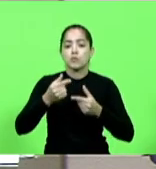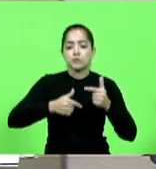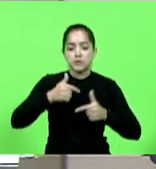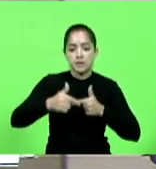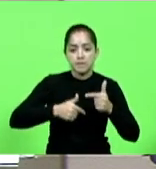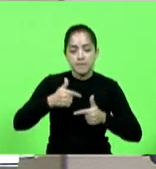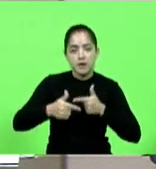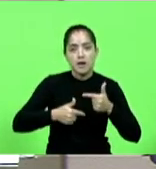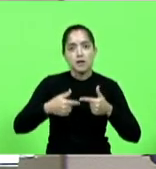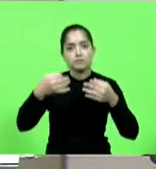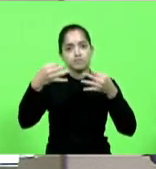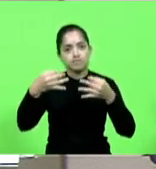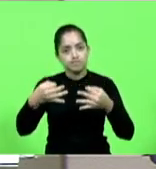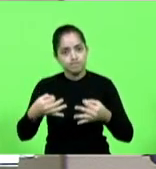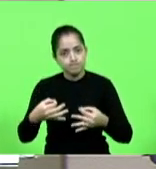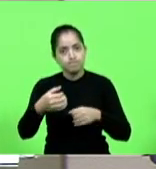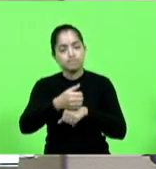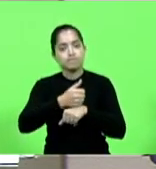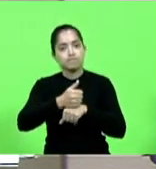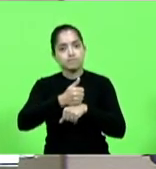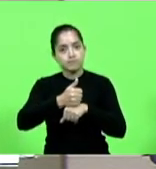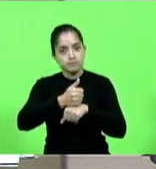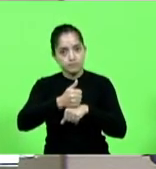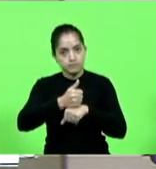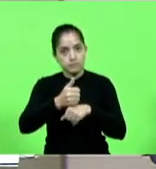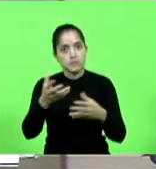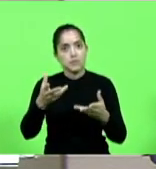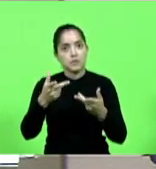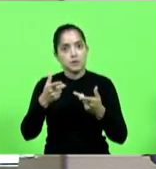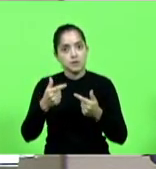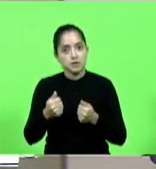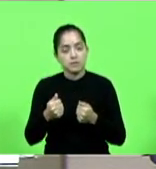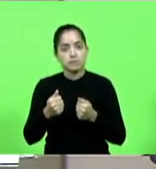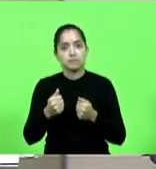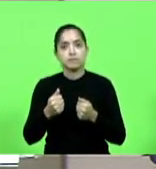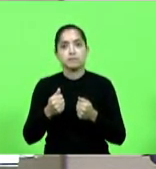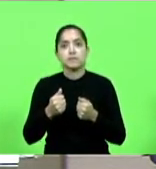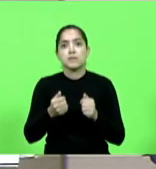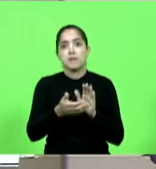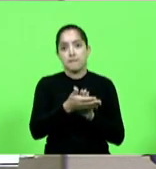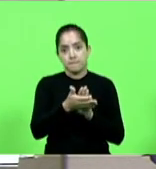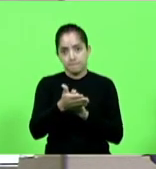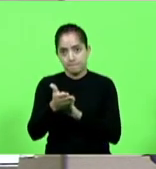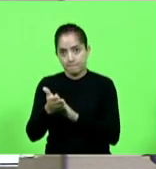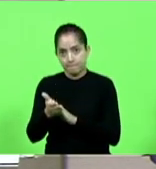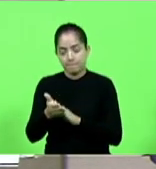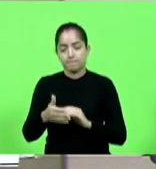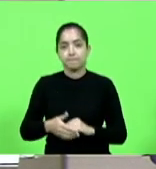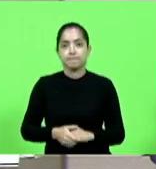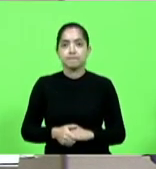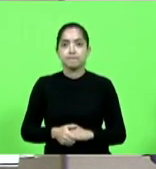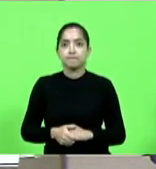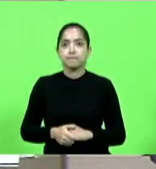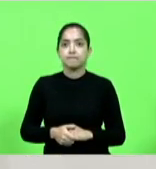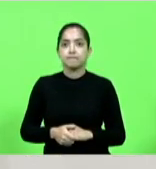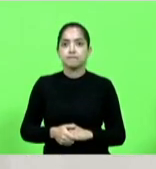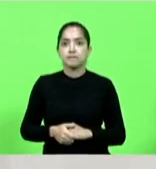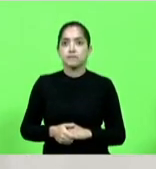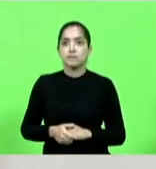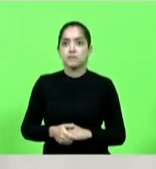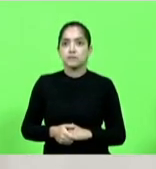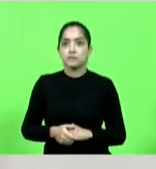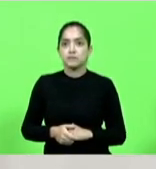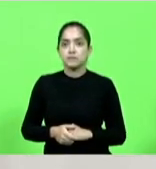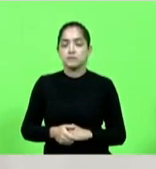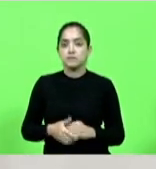seriedade com profissionalismo e com um alcance extraordinário parabéns a todos vocês mais algum